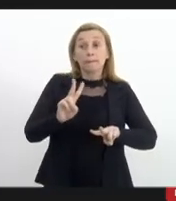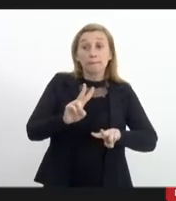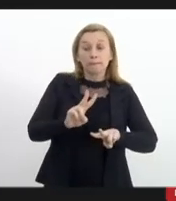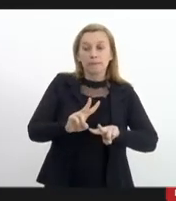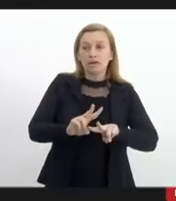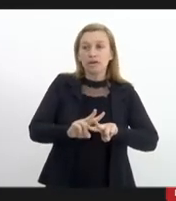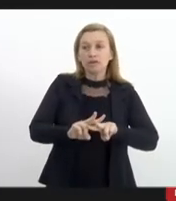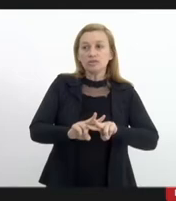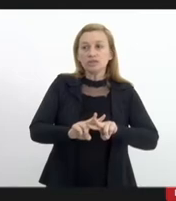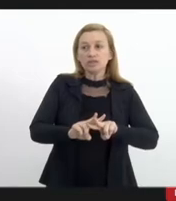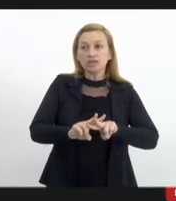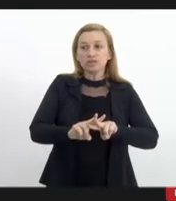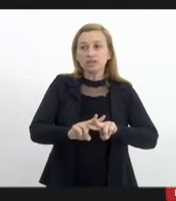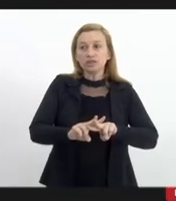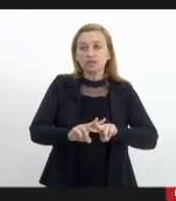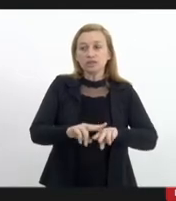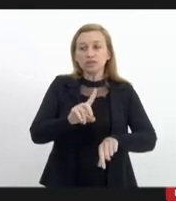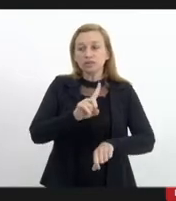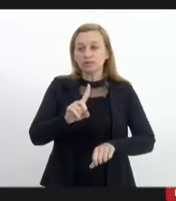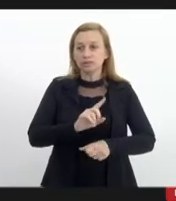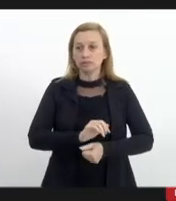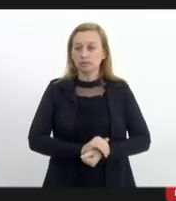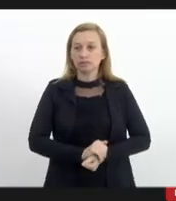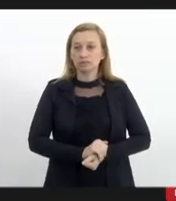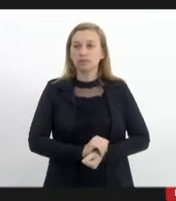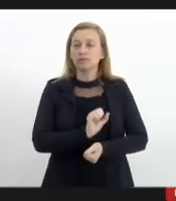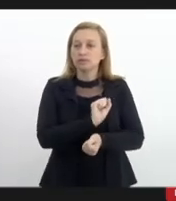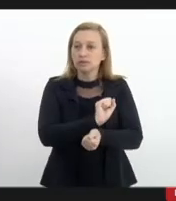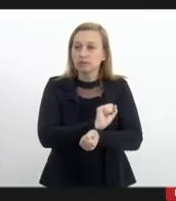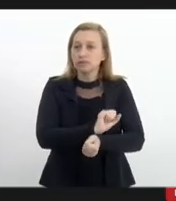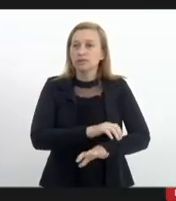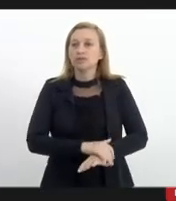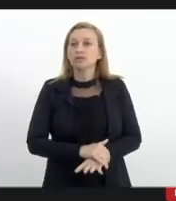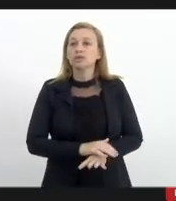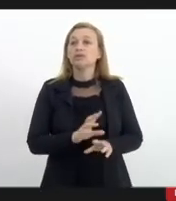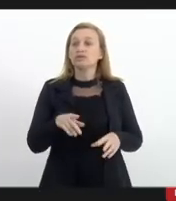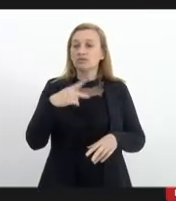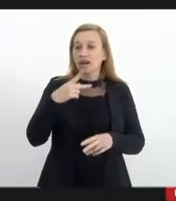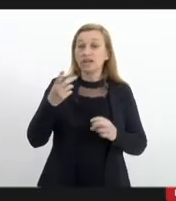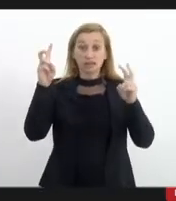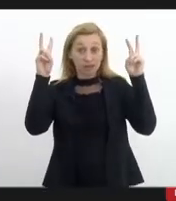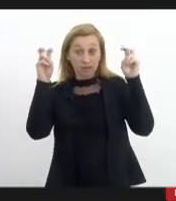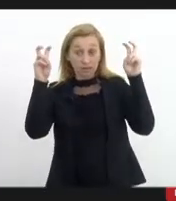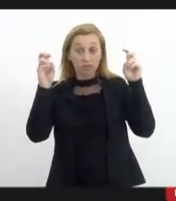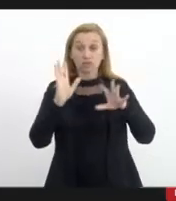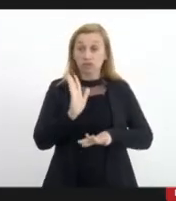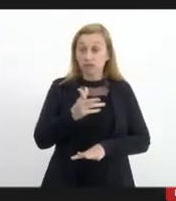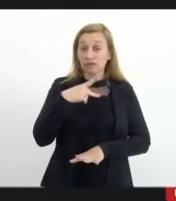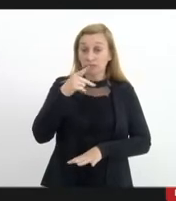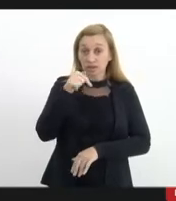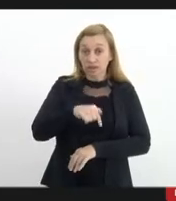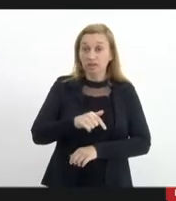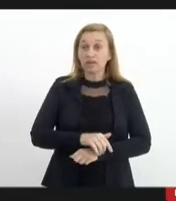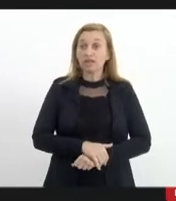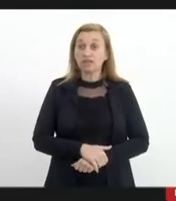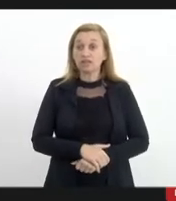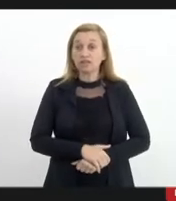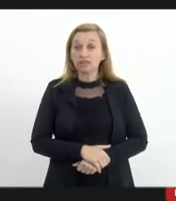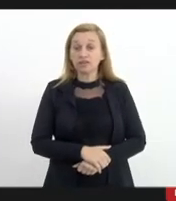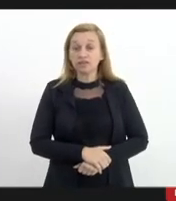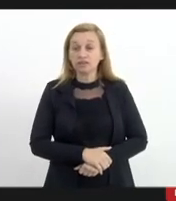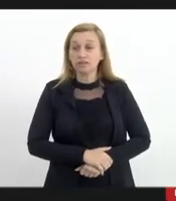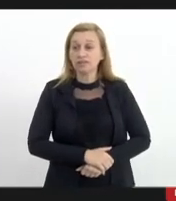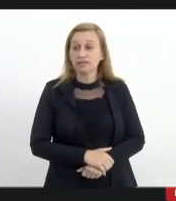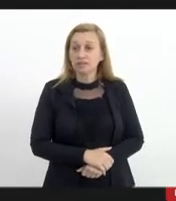o que que o senhor tem a falar sobre esta questão que a gente está levantando aqui é